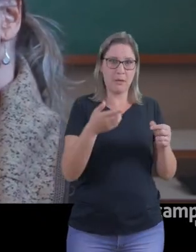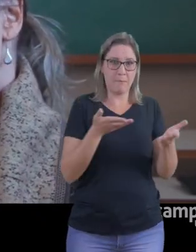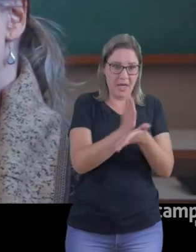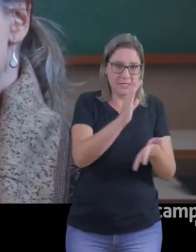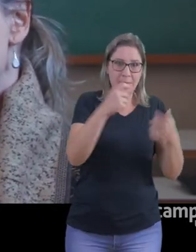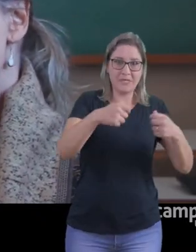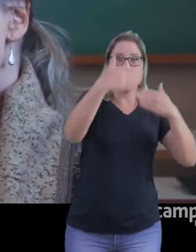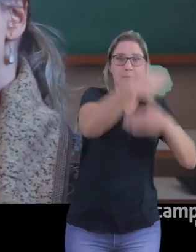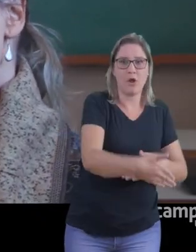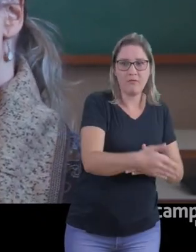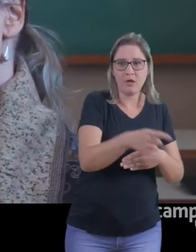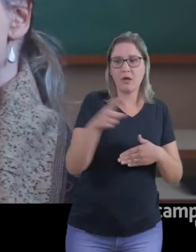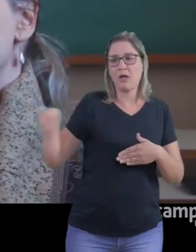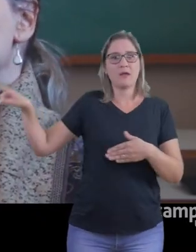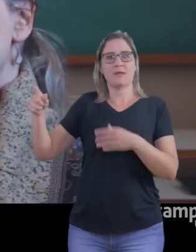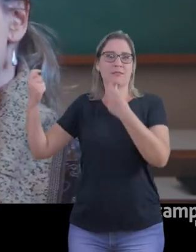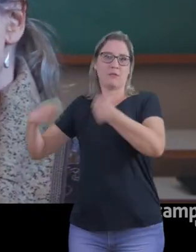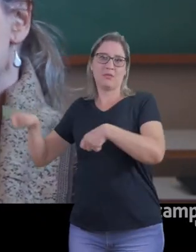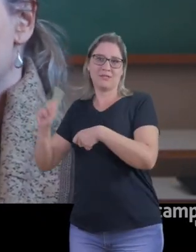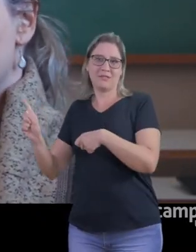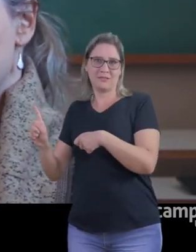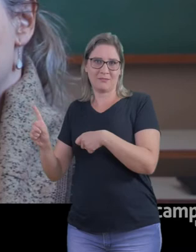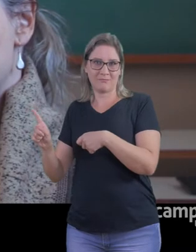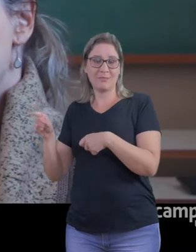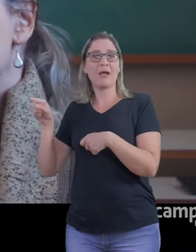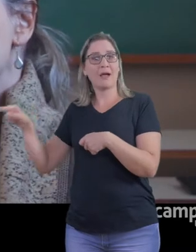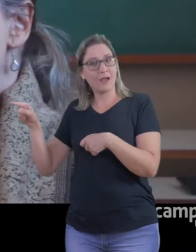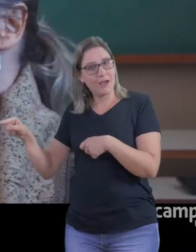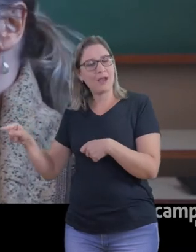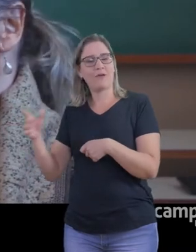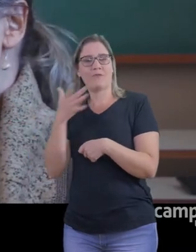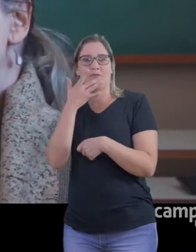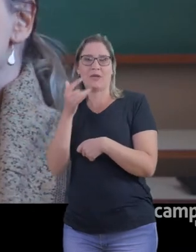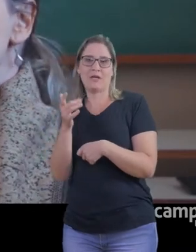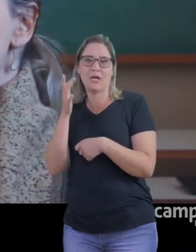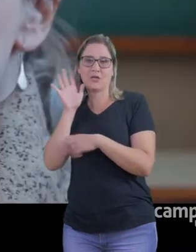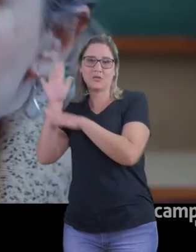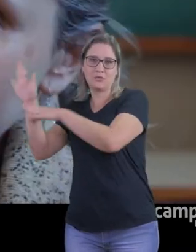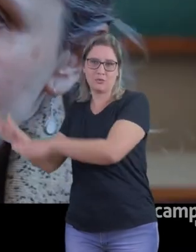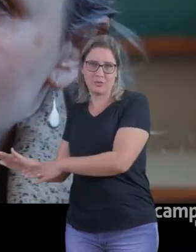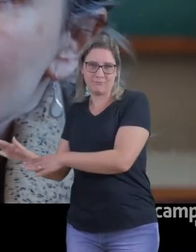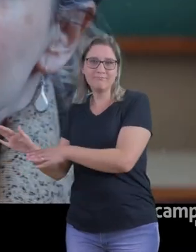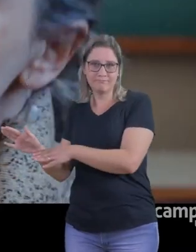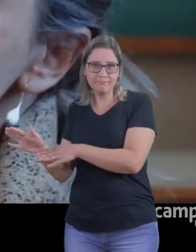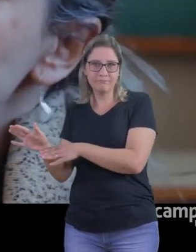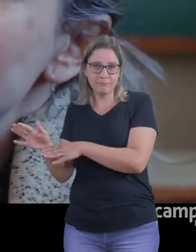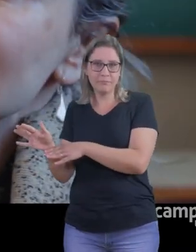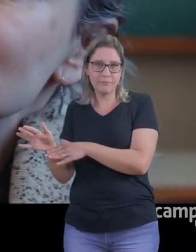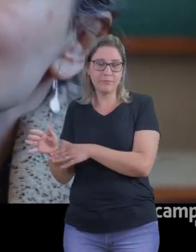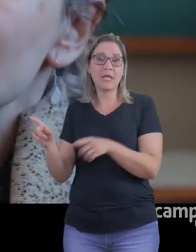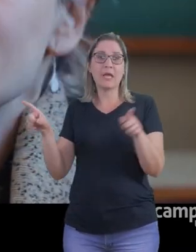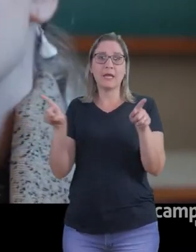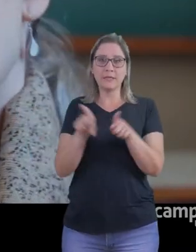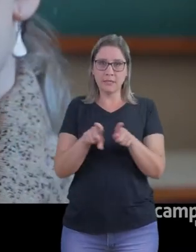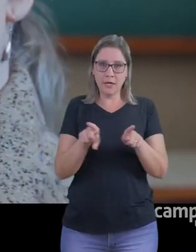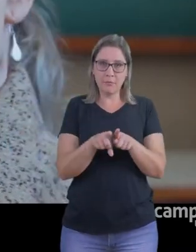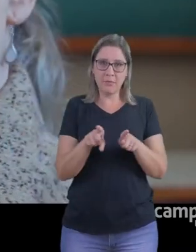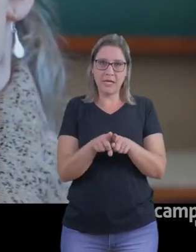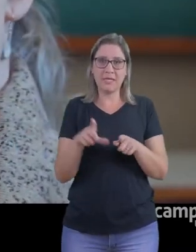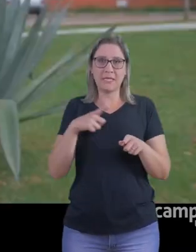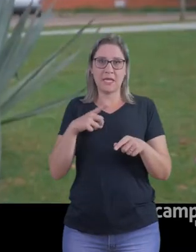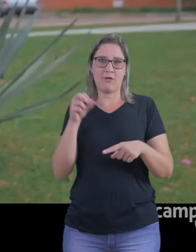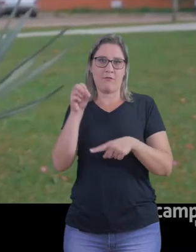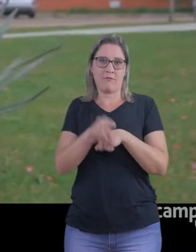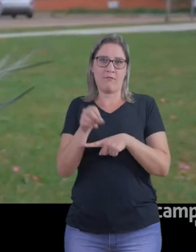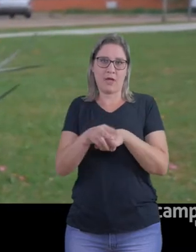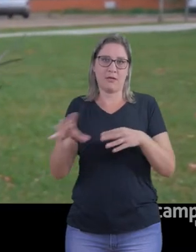para o migrante ou refugiado poder disputar vaga e ela prevê, sobretudo, vagas suplementares,